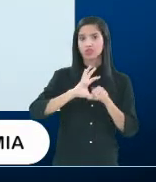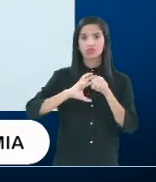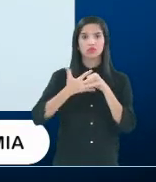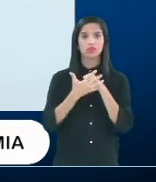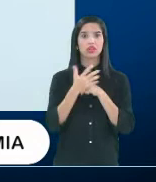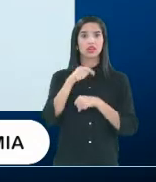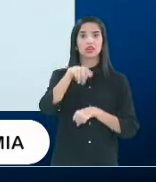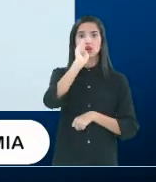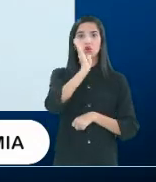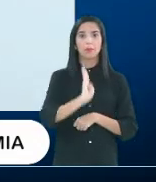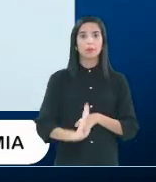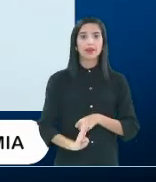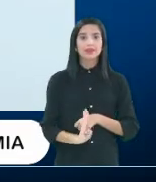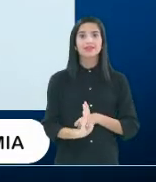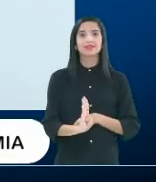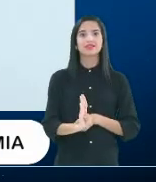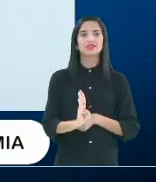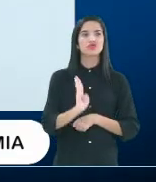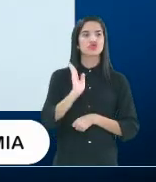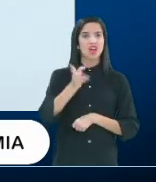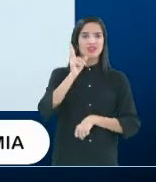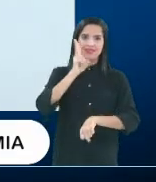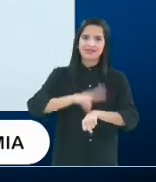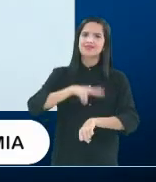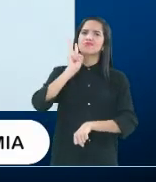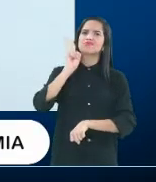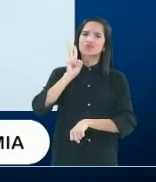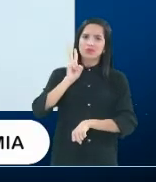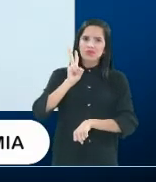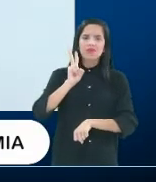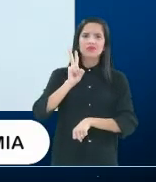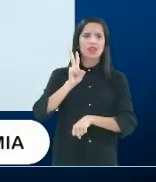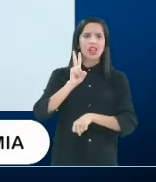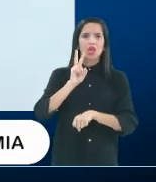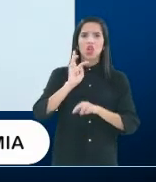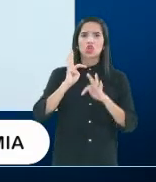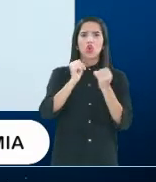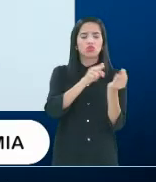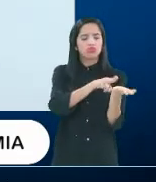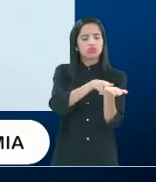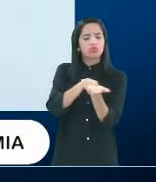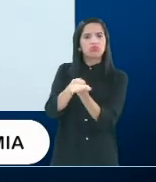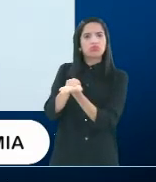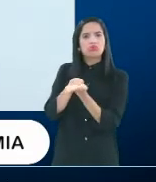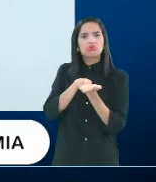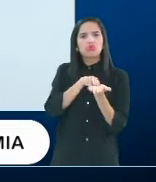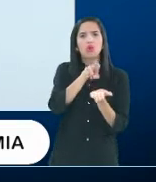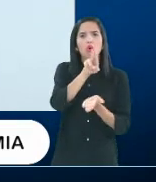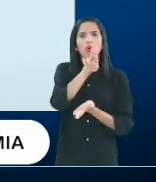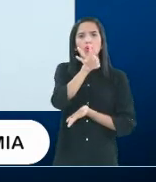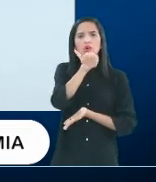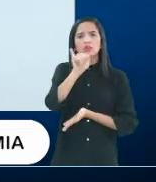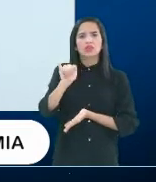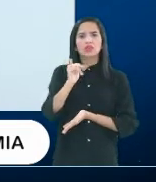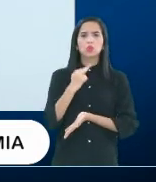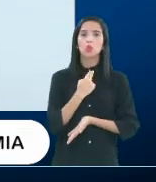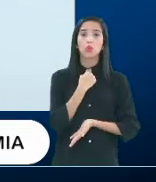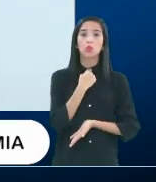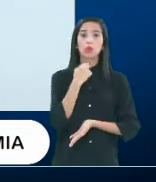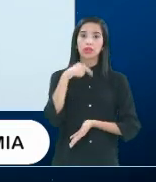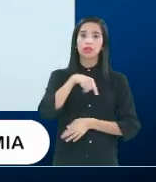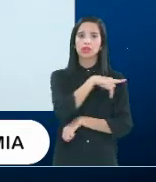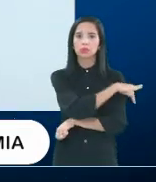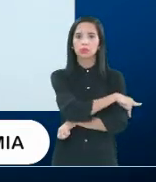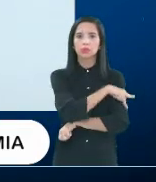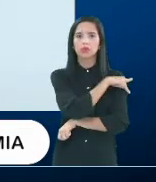Brasil, com a segunda onda, né? Que, aí, com os leitos aqui de UTI, inclusive, na nossa cidade, no Piauí,